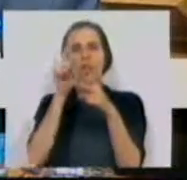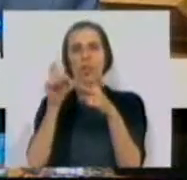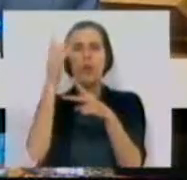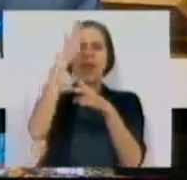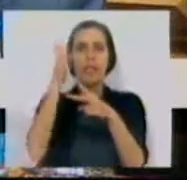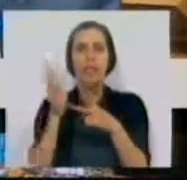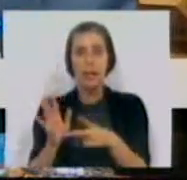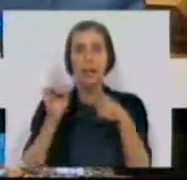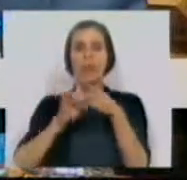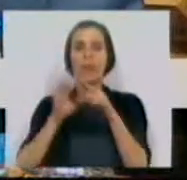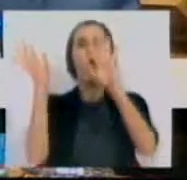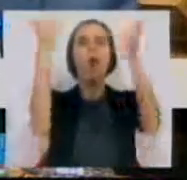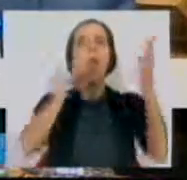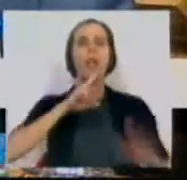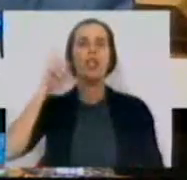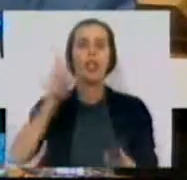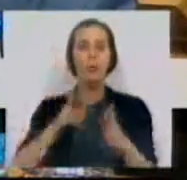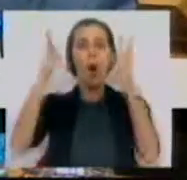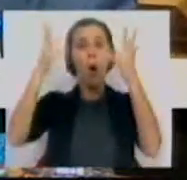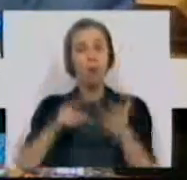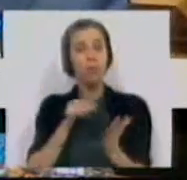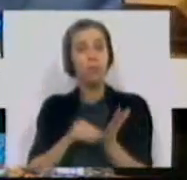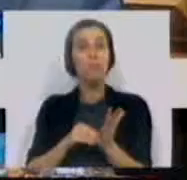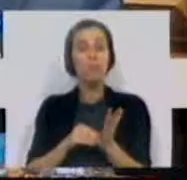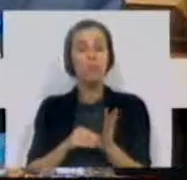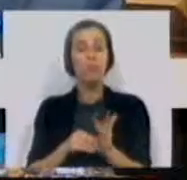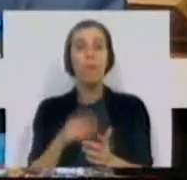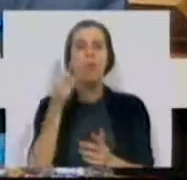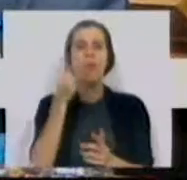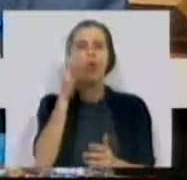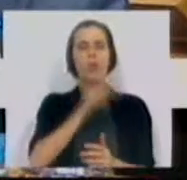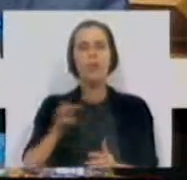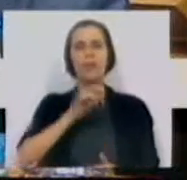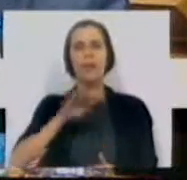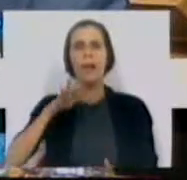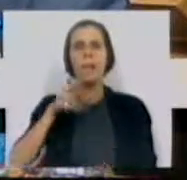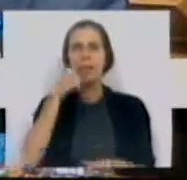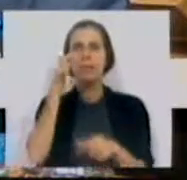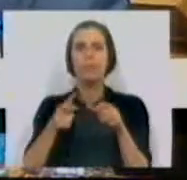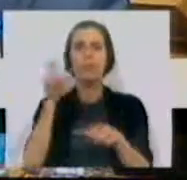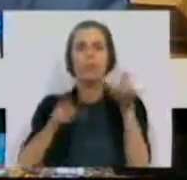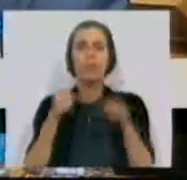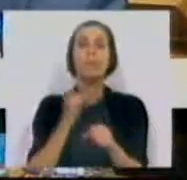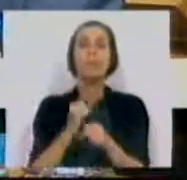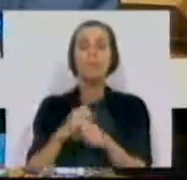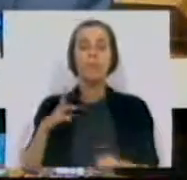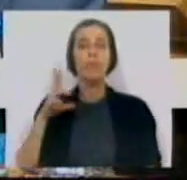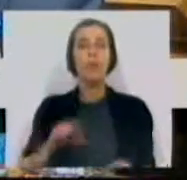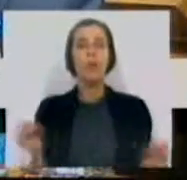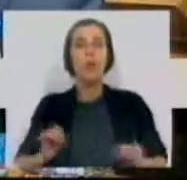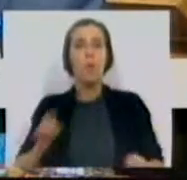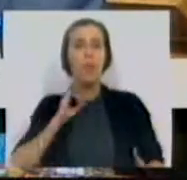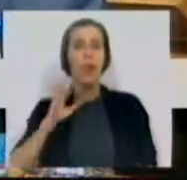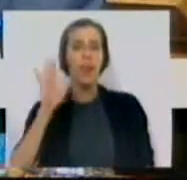exemplificativo. Onde está a resposta orçamental para os 2,3 milhões de trabalhadores portugueses sem o